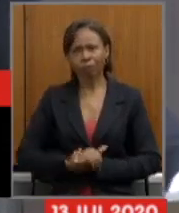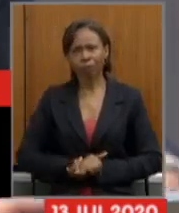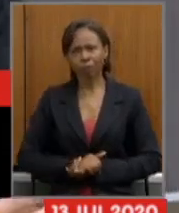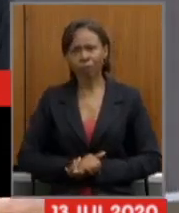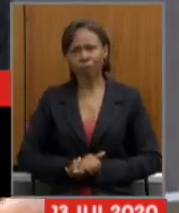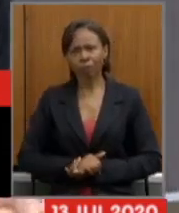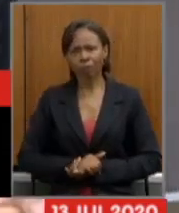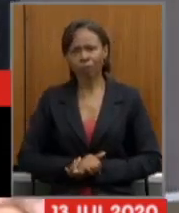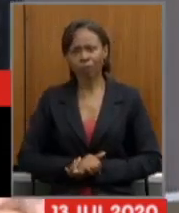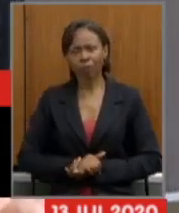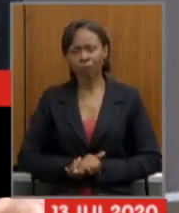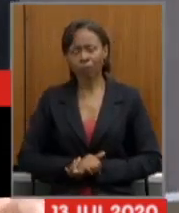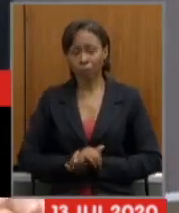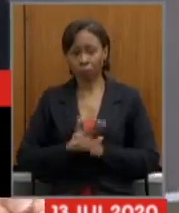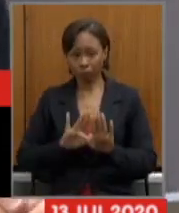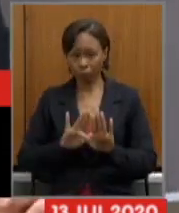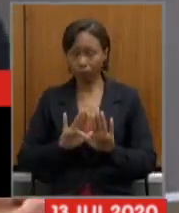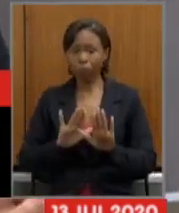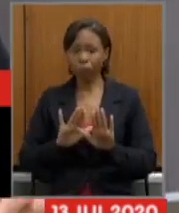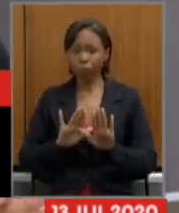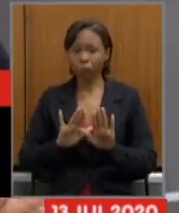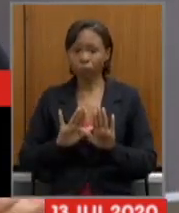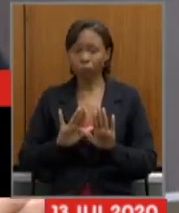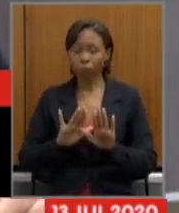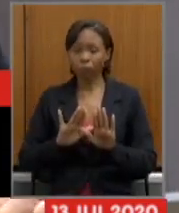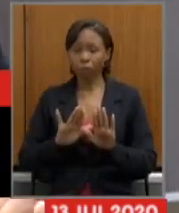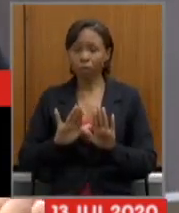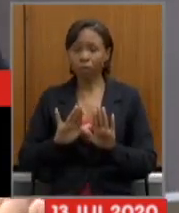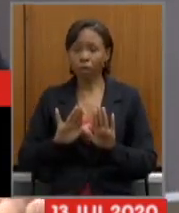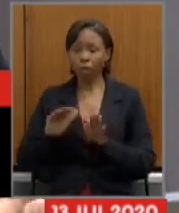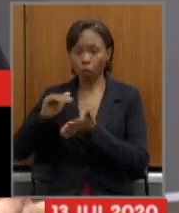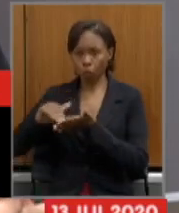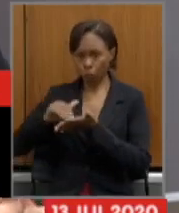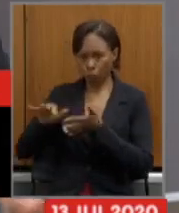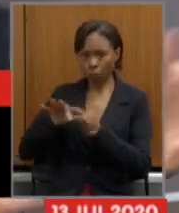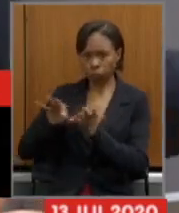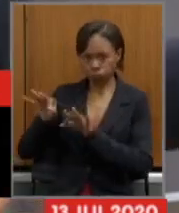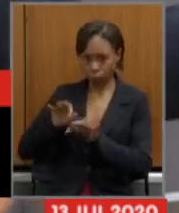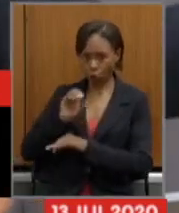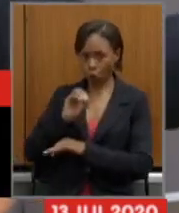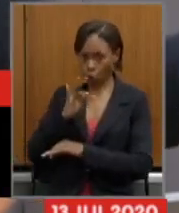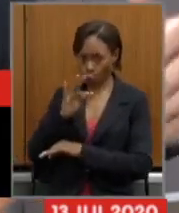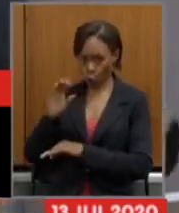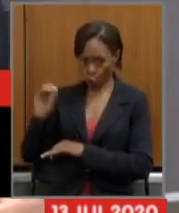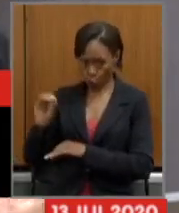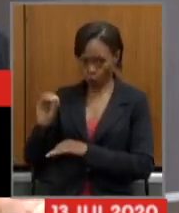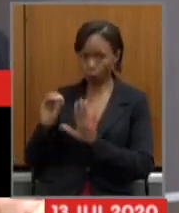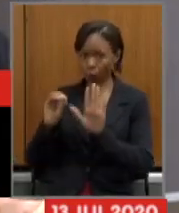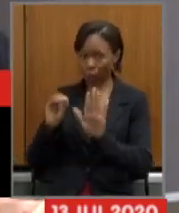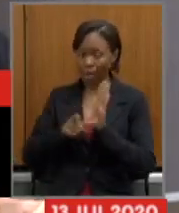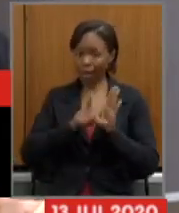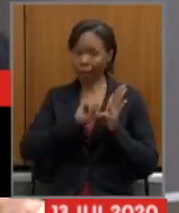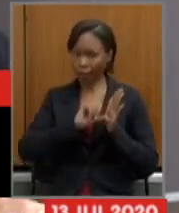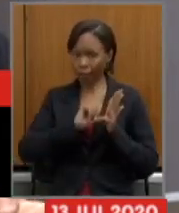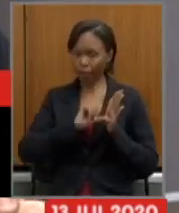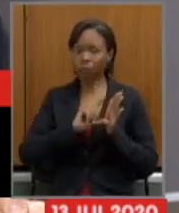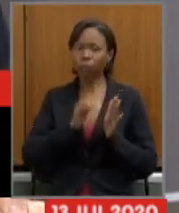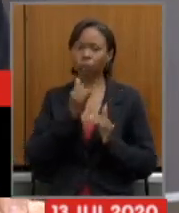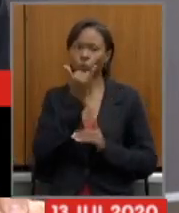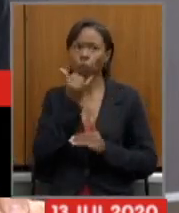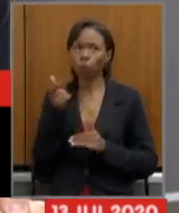Por fim, antes de passar a palavra ao nosso secretário de planejamento, Otto Levy, perdão, devolver a palavra ao presidente Agostinho Patrus,